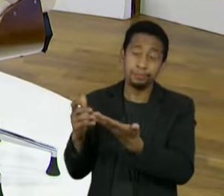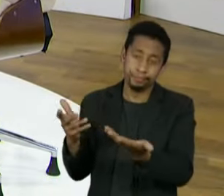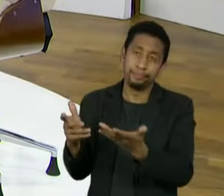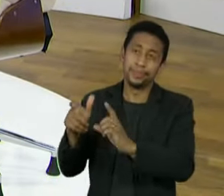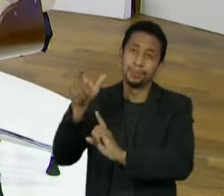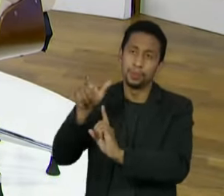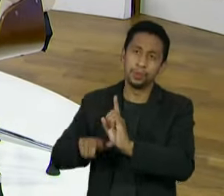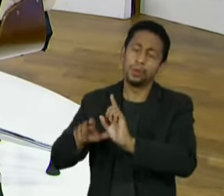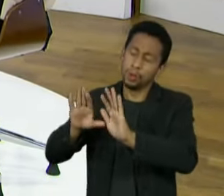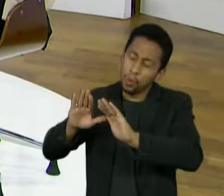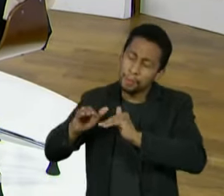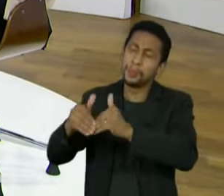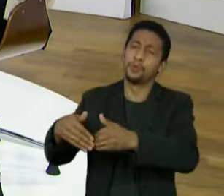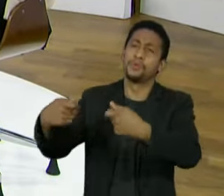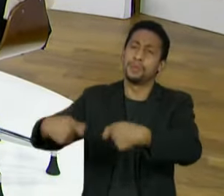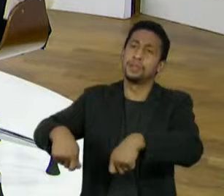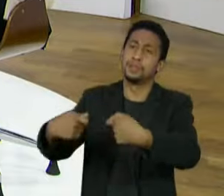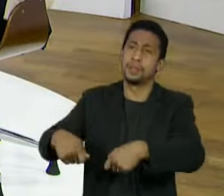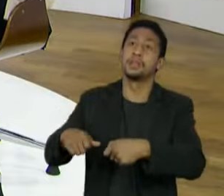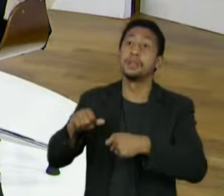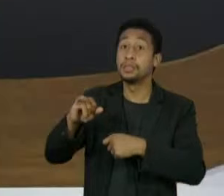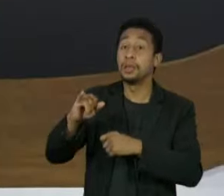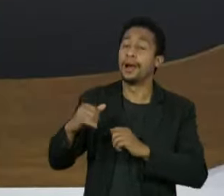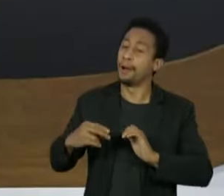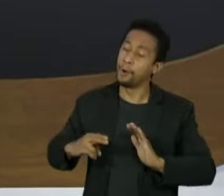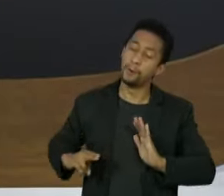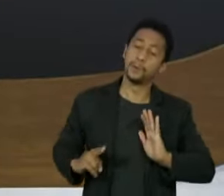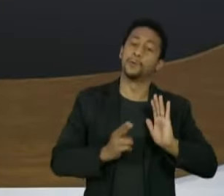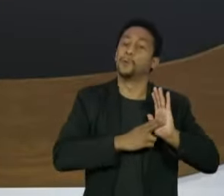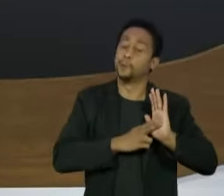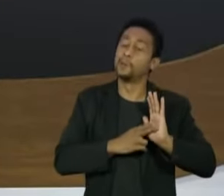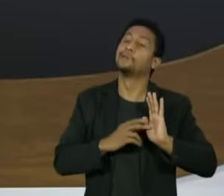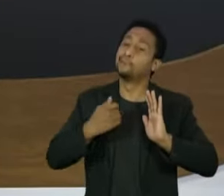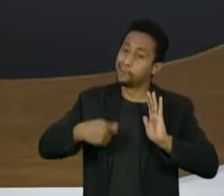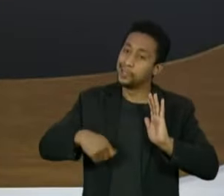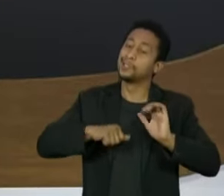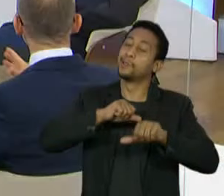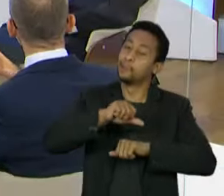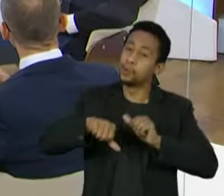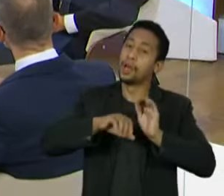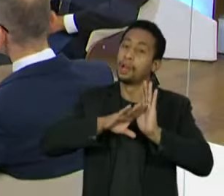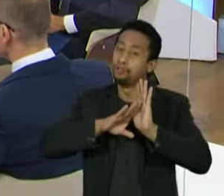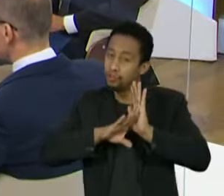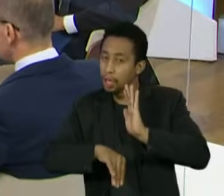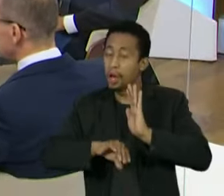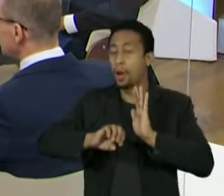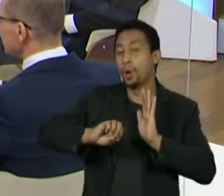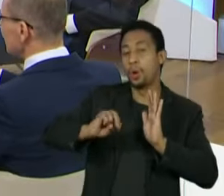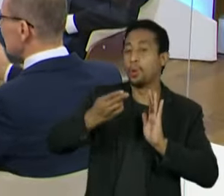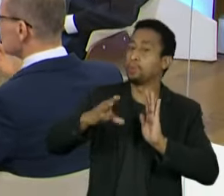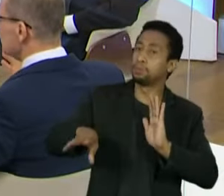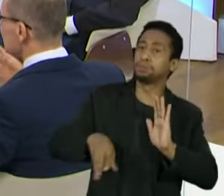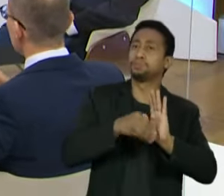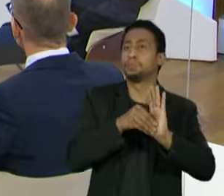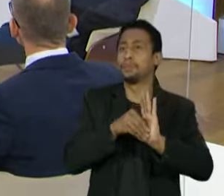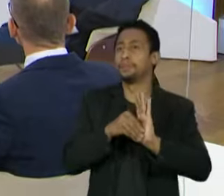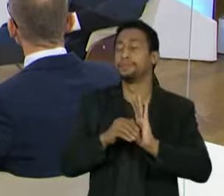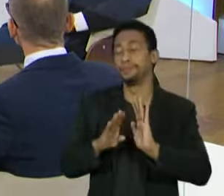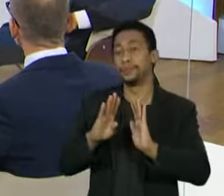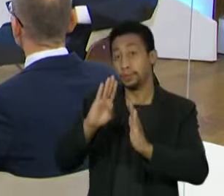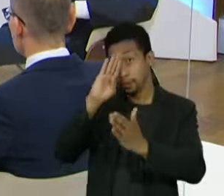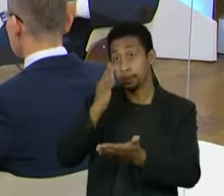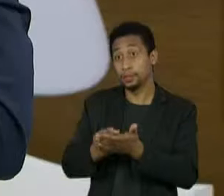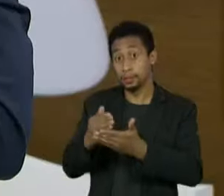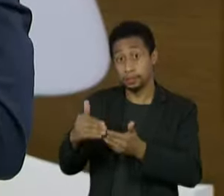ser humano é a humildade. se tiver que reconhecer que tem que adequar ali, retirar ou acrescentar, eu acho que isso vai